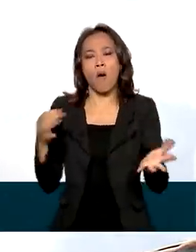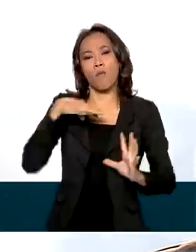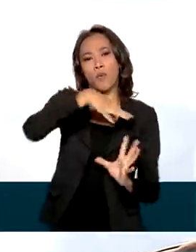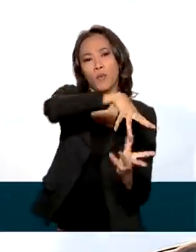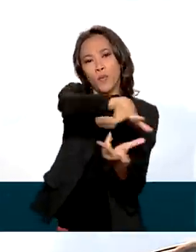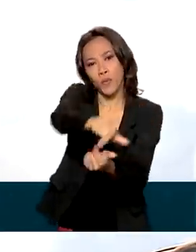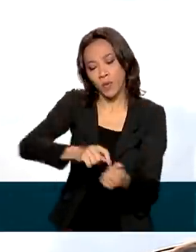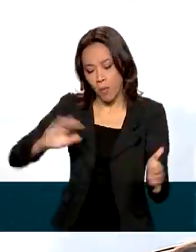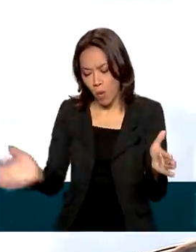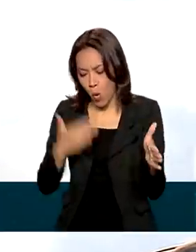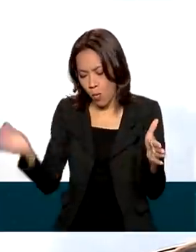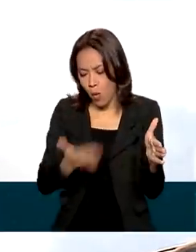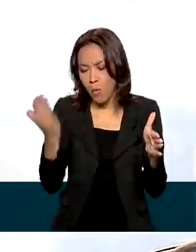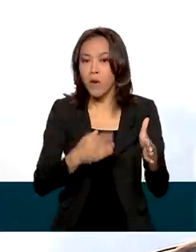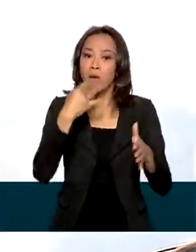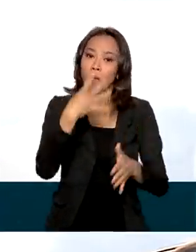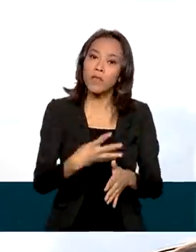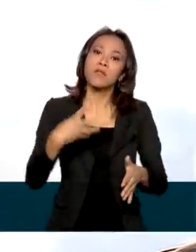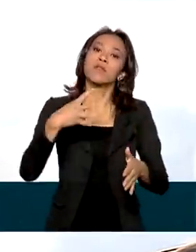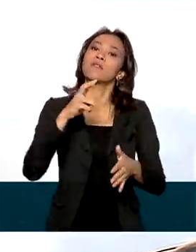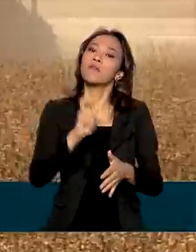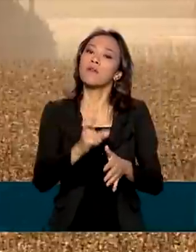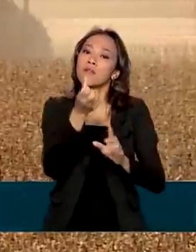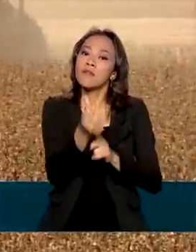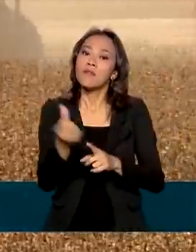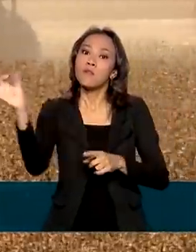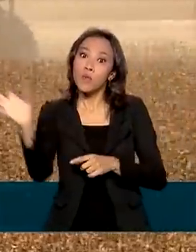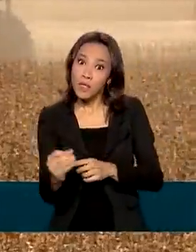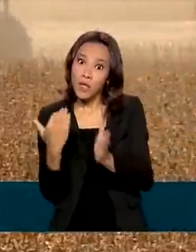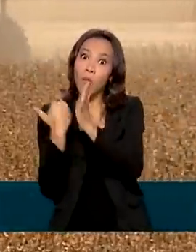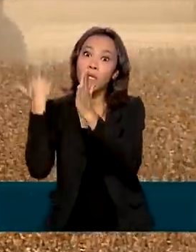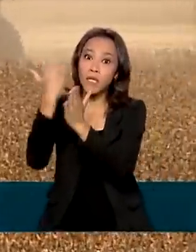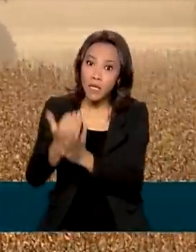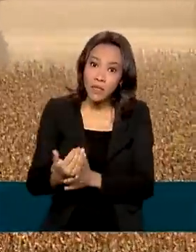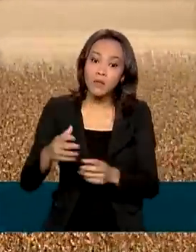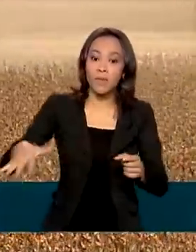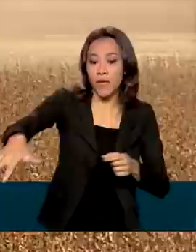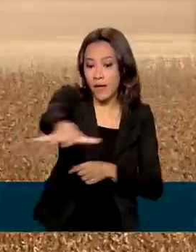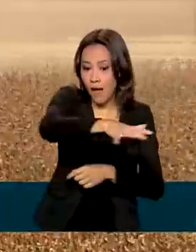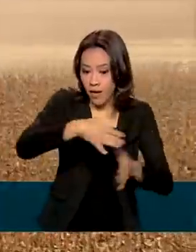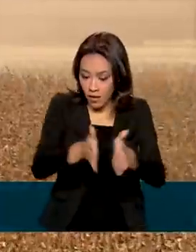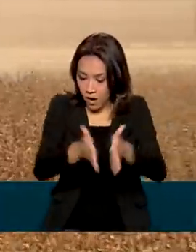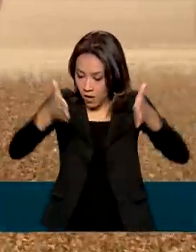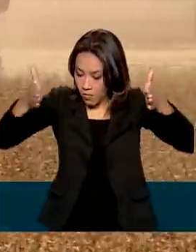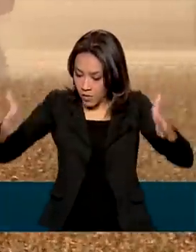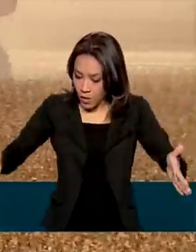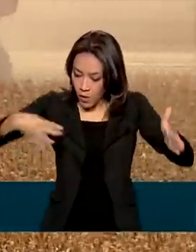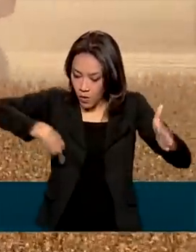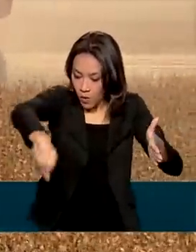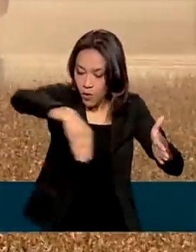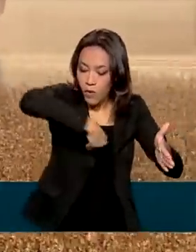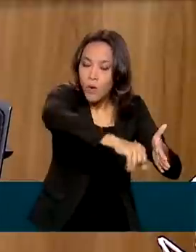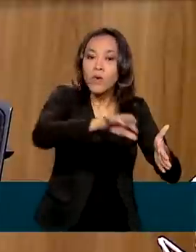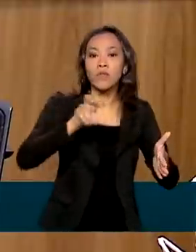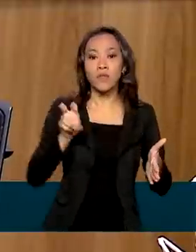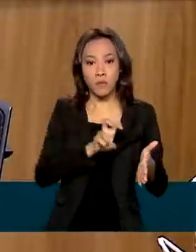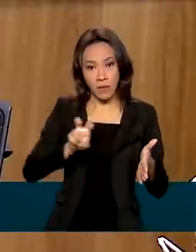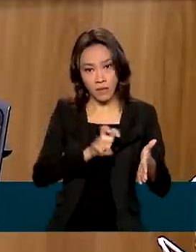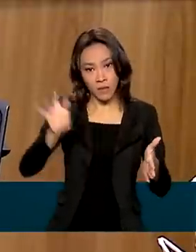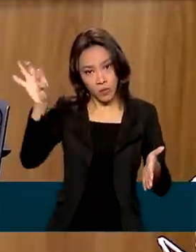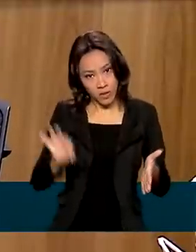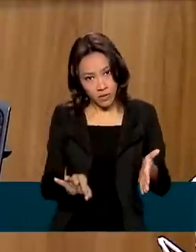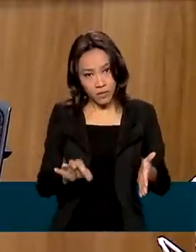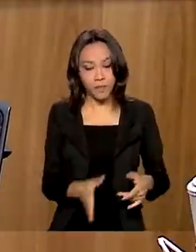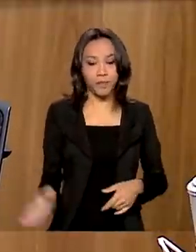produtividade em 456% e a área agrícola em apenas 55%. Nós estamos